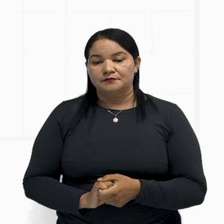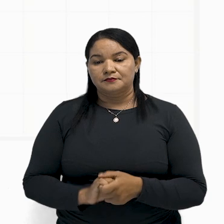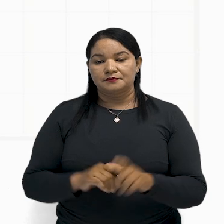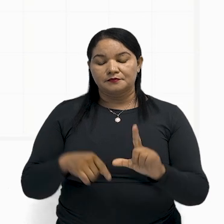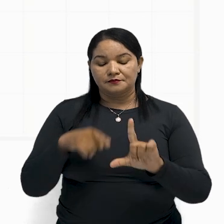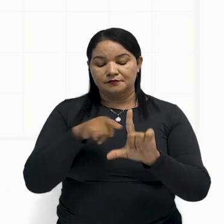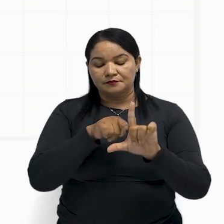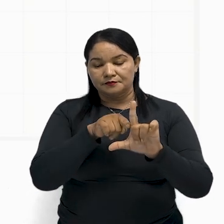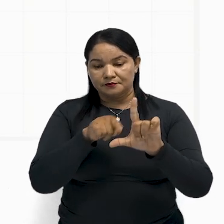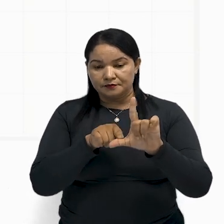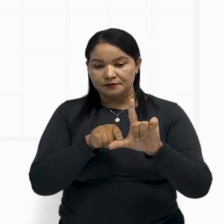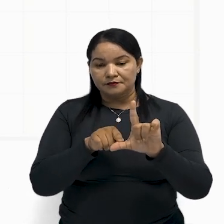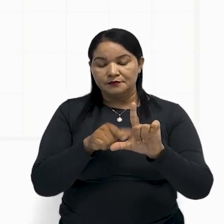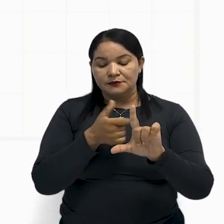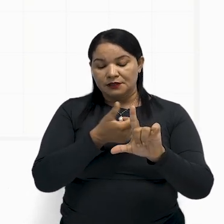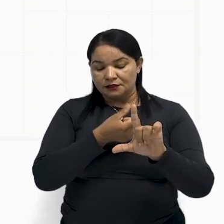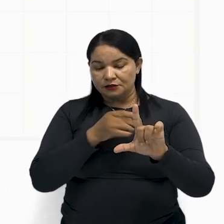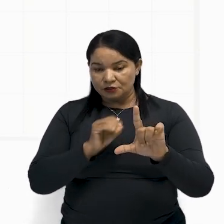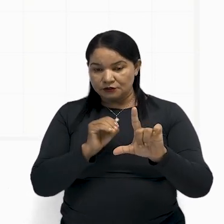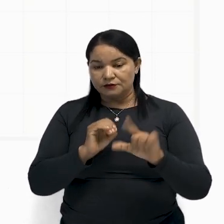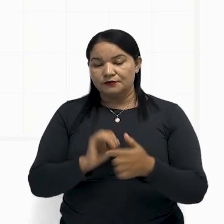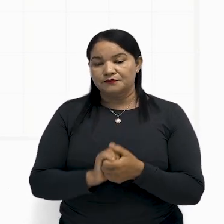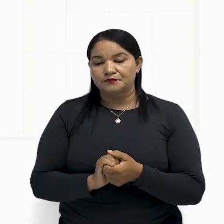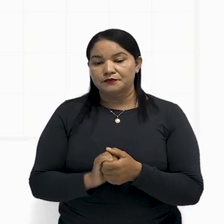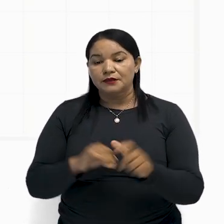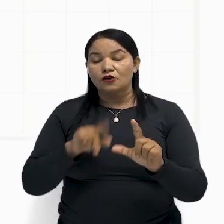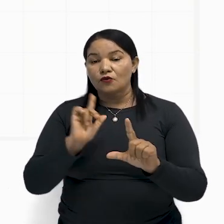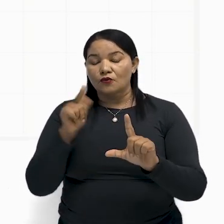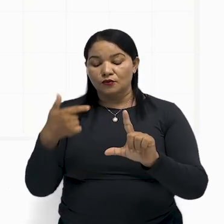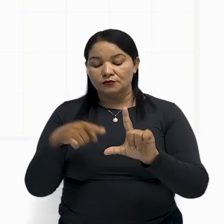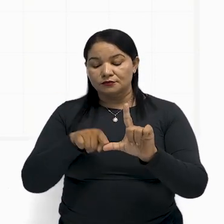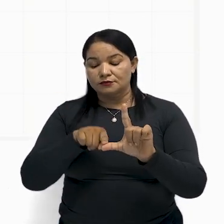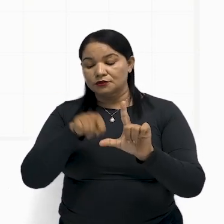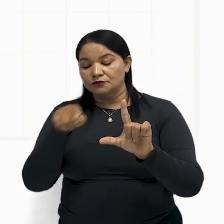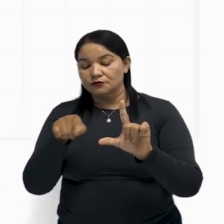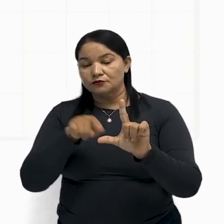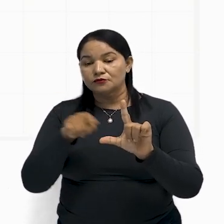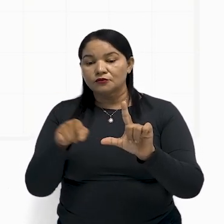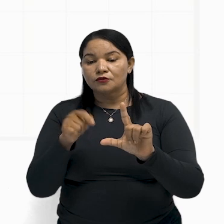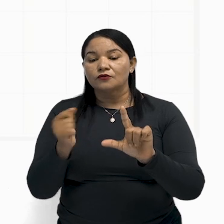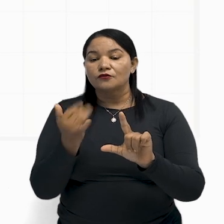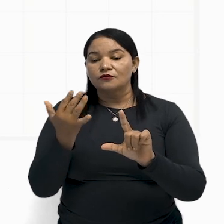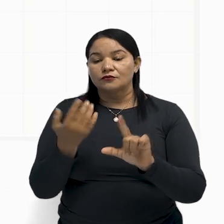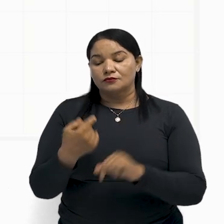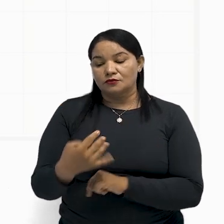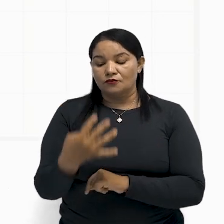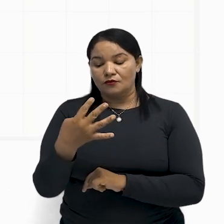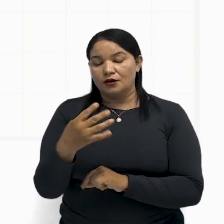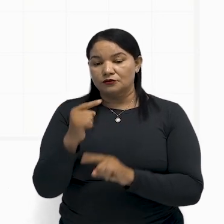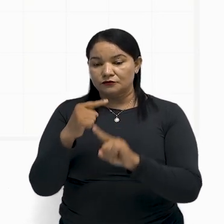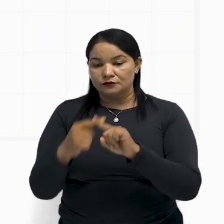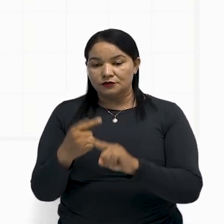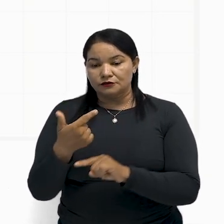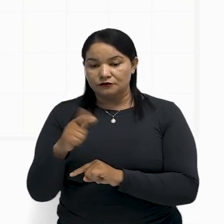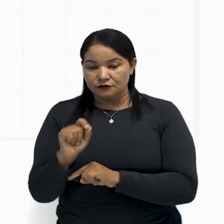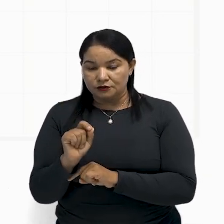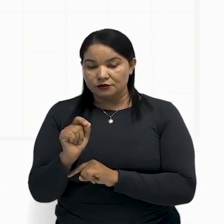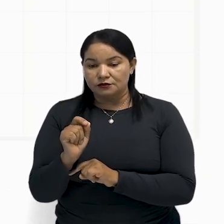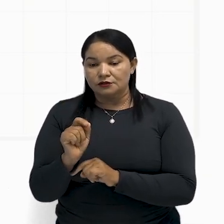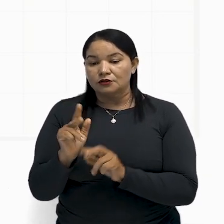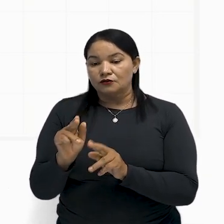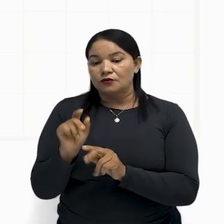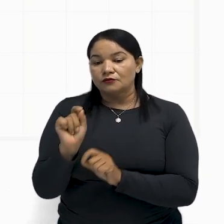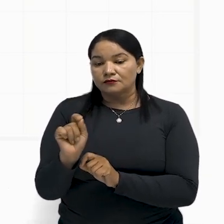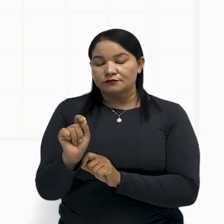60 graus, beleza? Próximo, próximo vai ser 4 vezes 20. 4 vezes